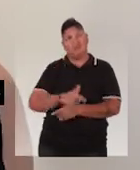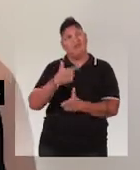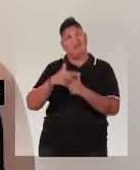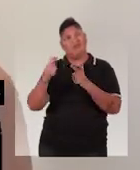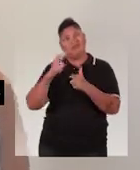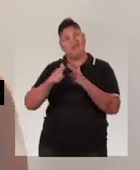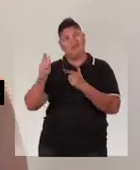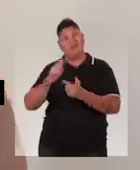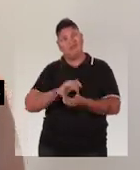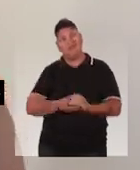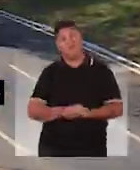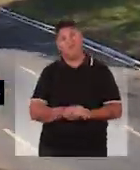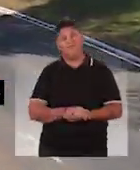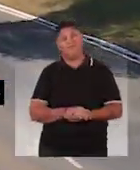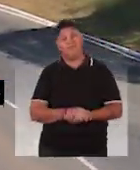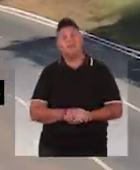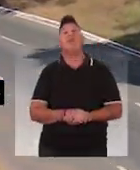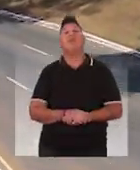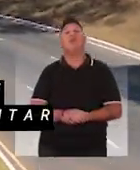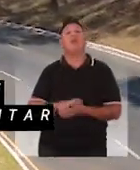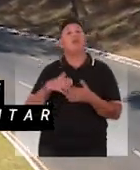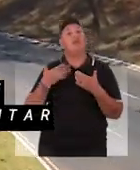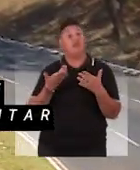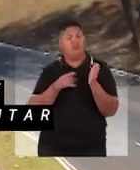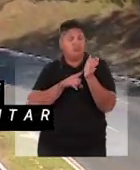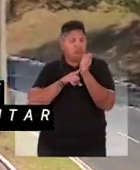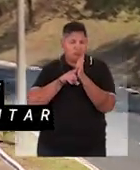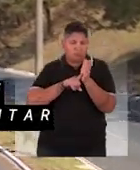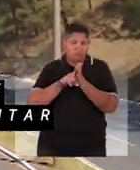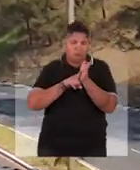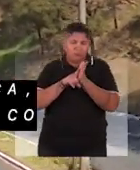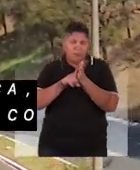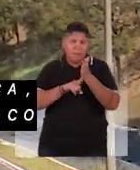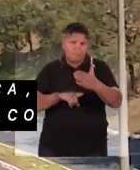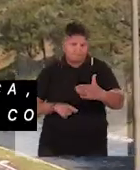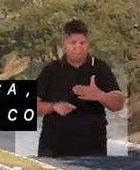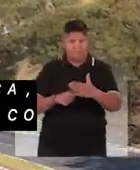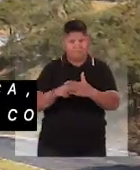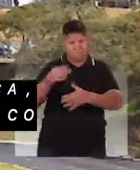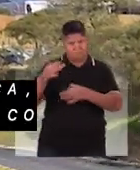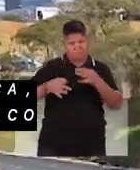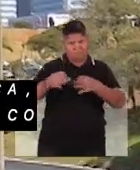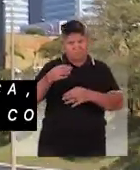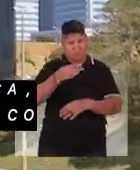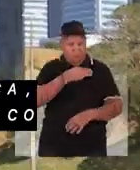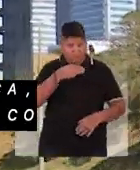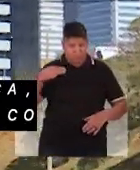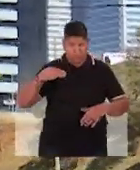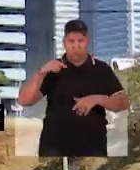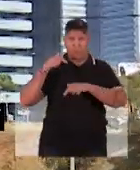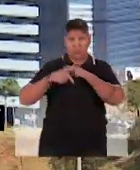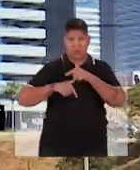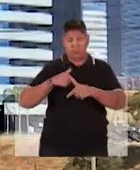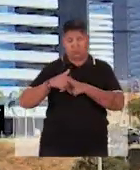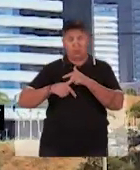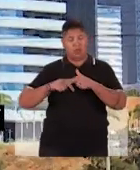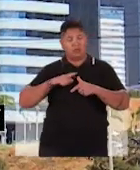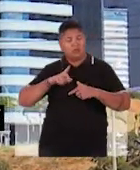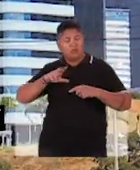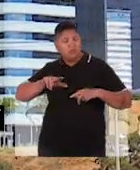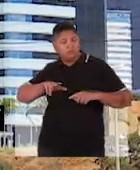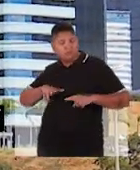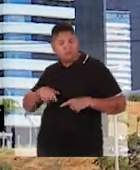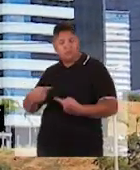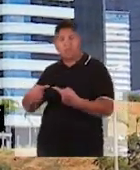acontecer nenhum sinistro. Além de investigar e apresentar denúncias à Justiça, o Ministério Público do Trabalho realiza ações de